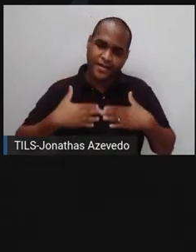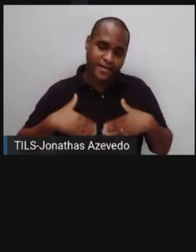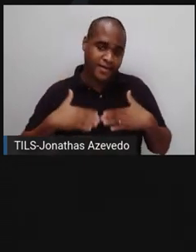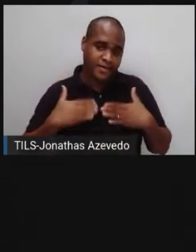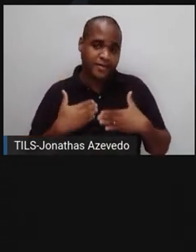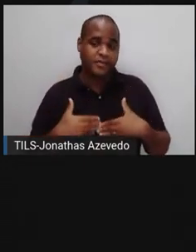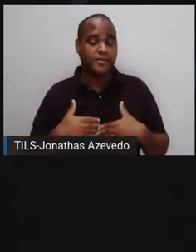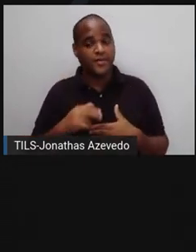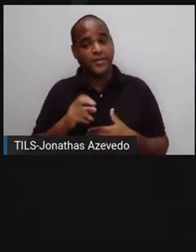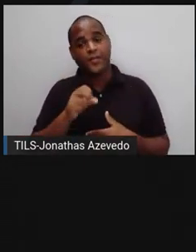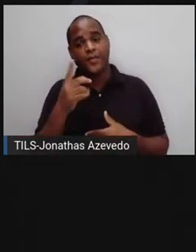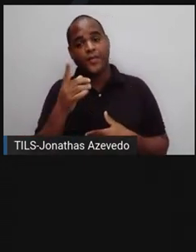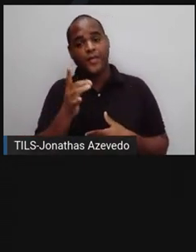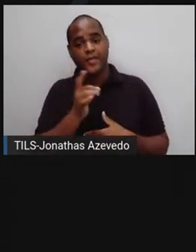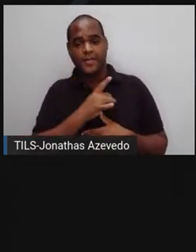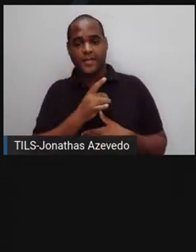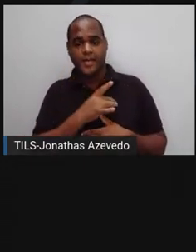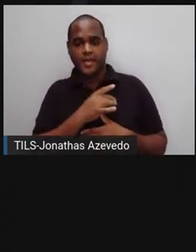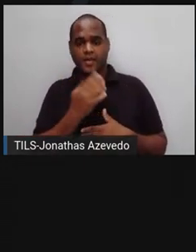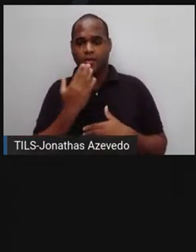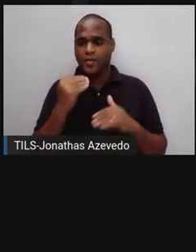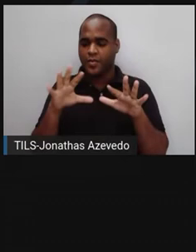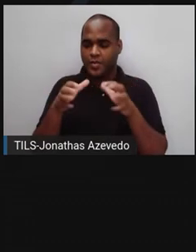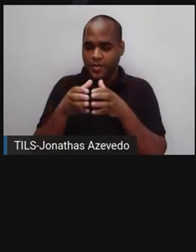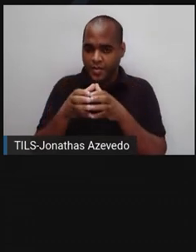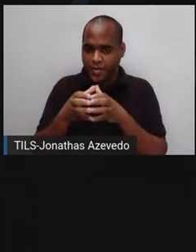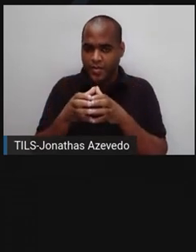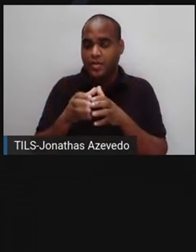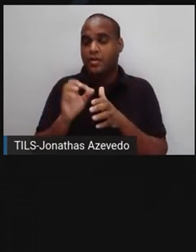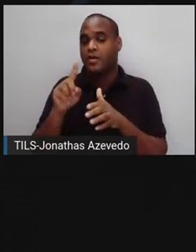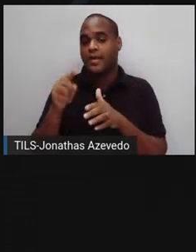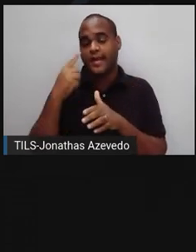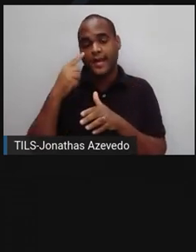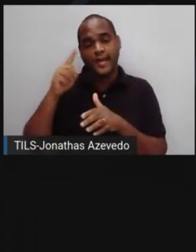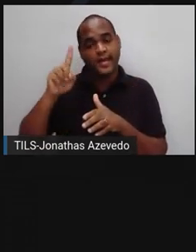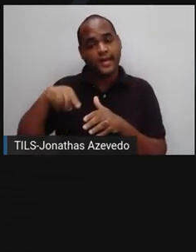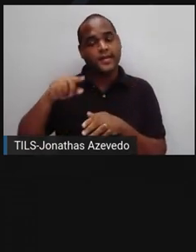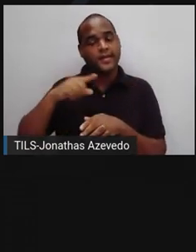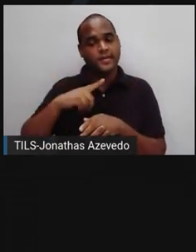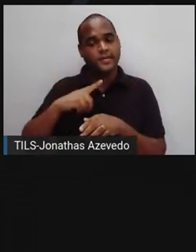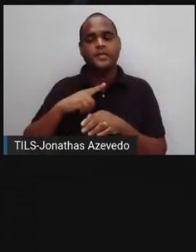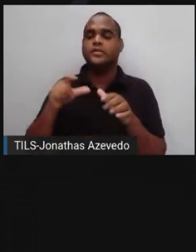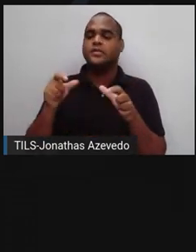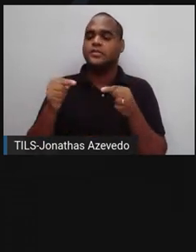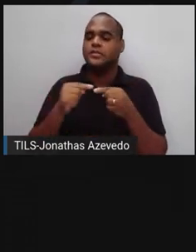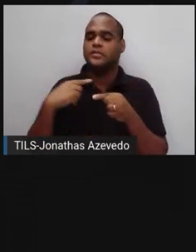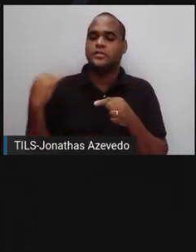evitar comer em grupo. São alguns sinais importantes